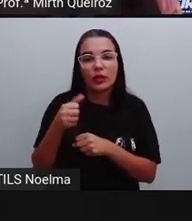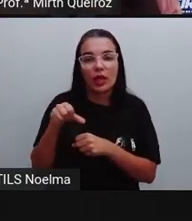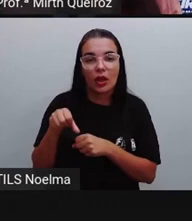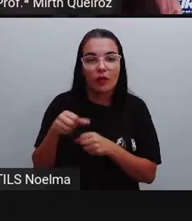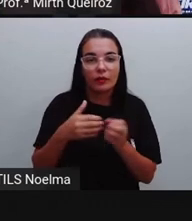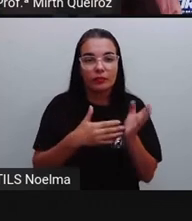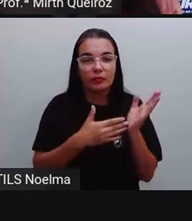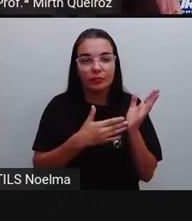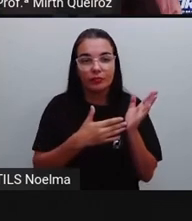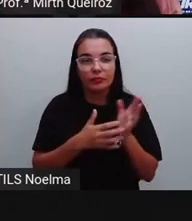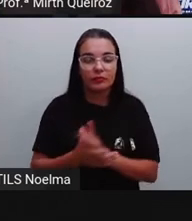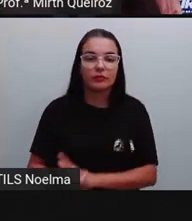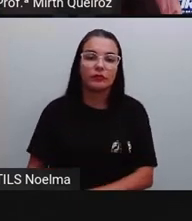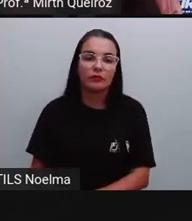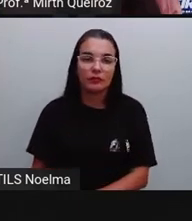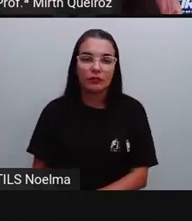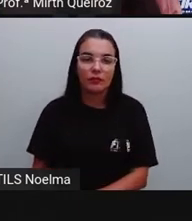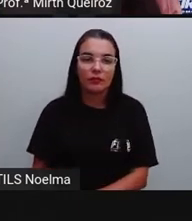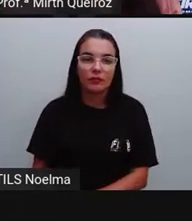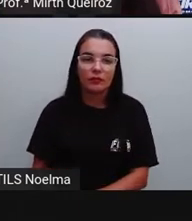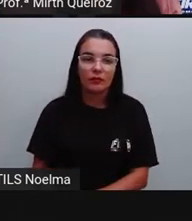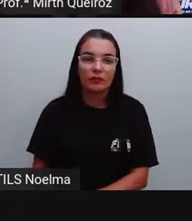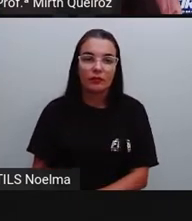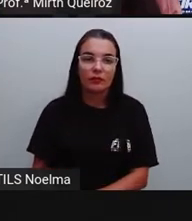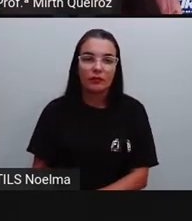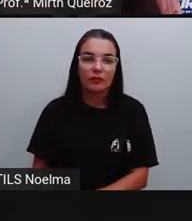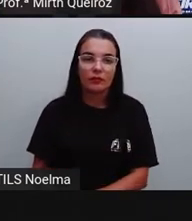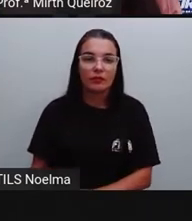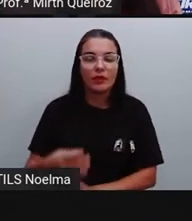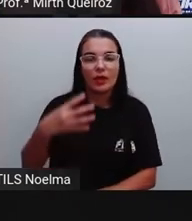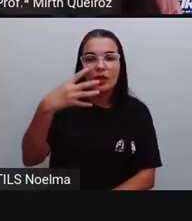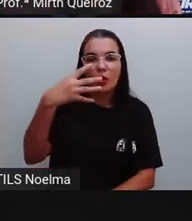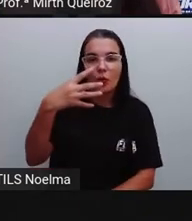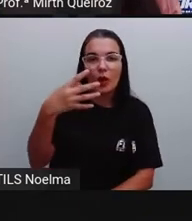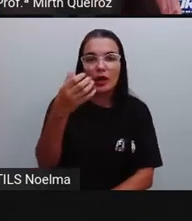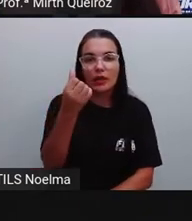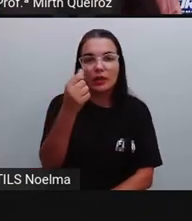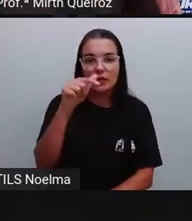o que é que nós tivemos aí?